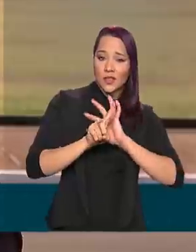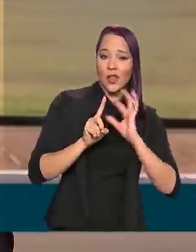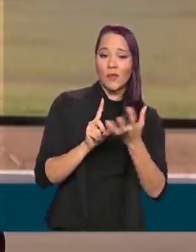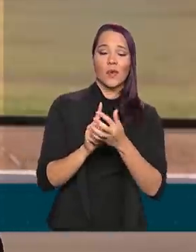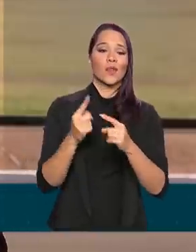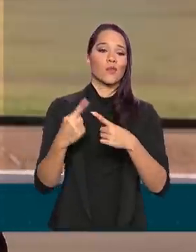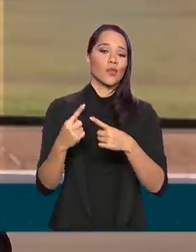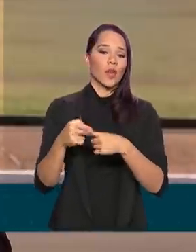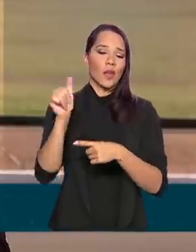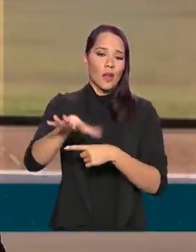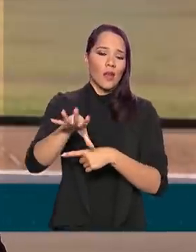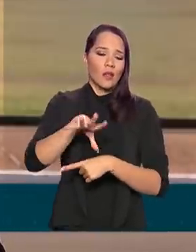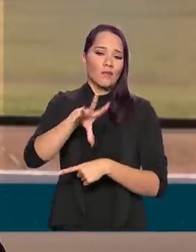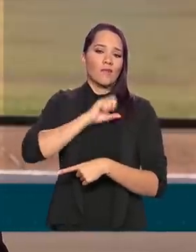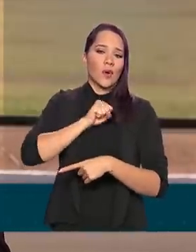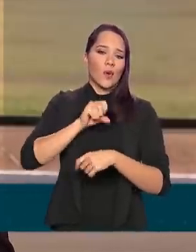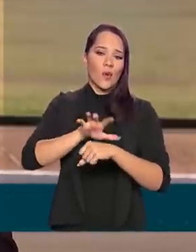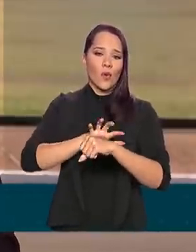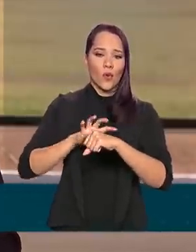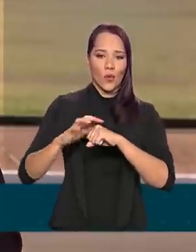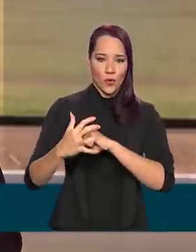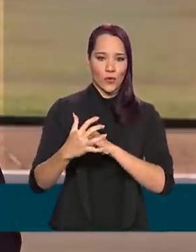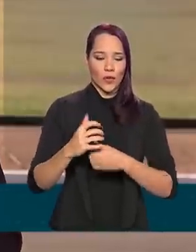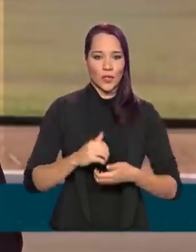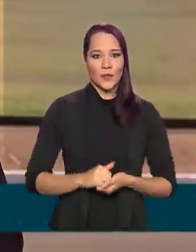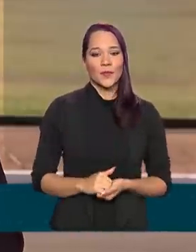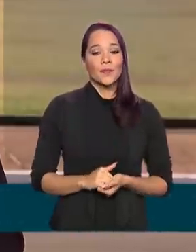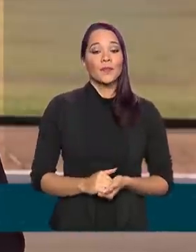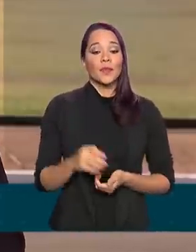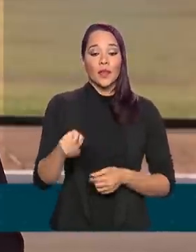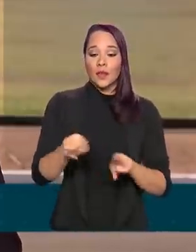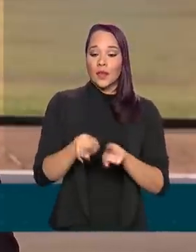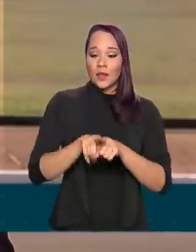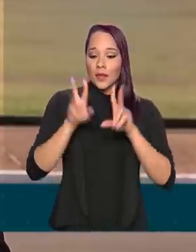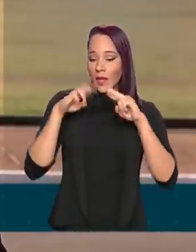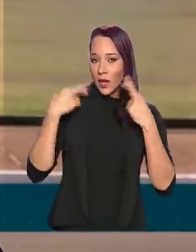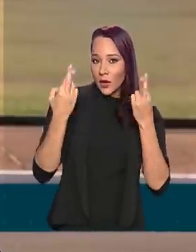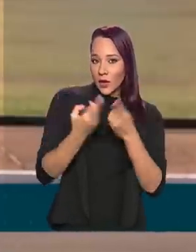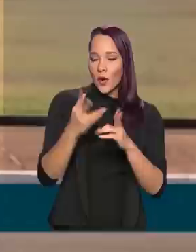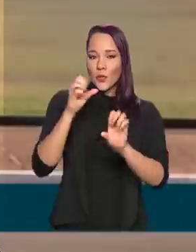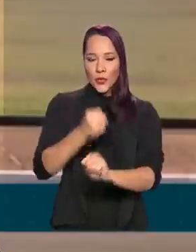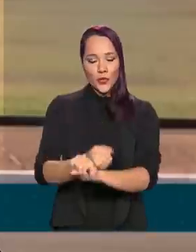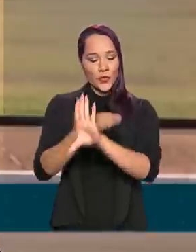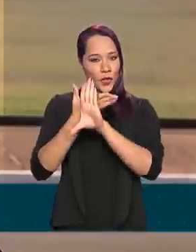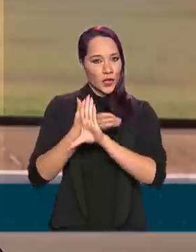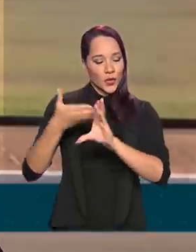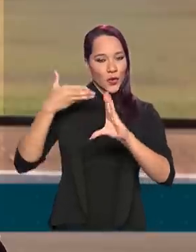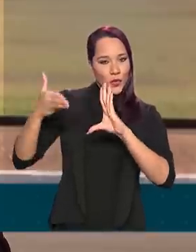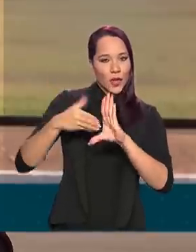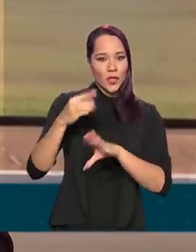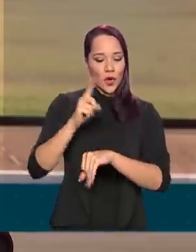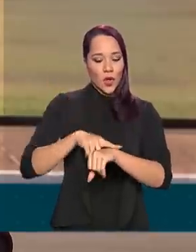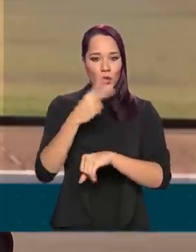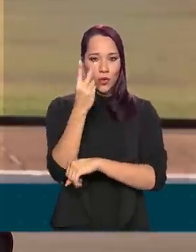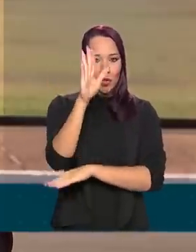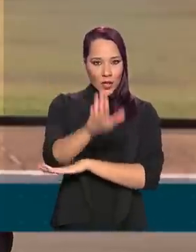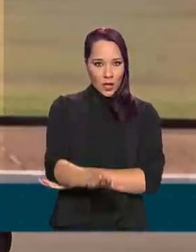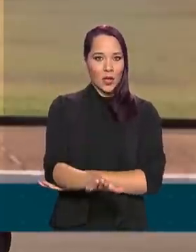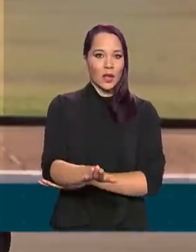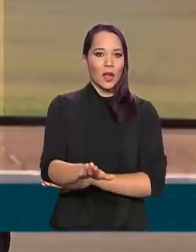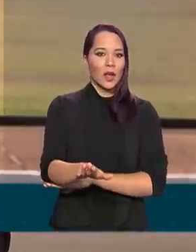ele contraiu o Covid-19. Ele tem reunião por videoconferência às duas horas da tarde com